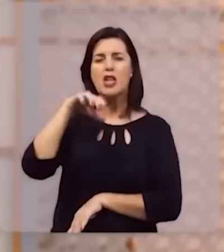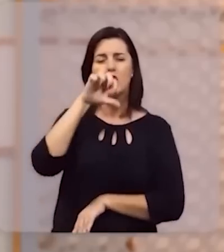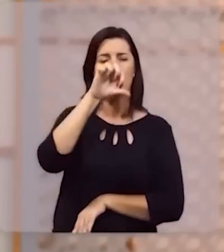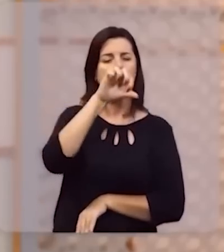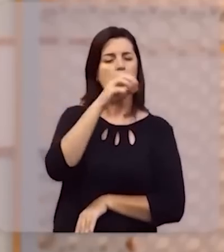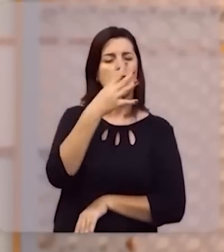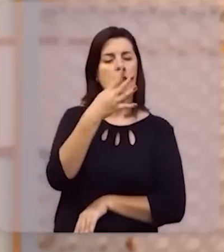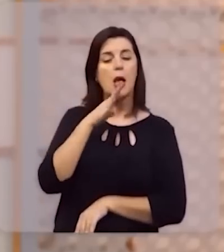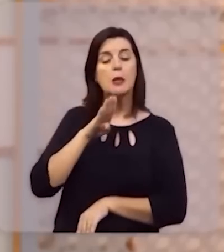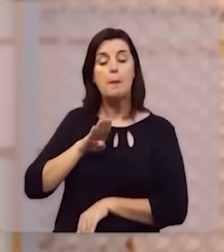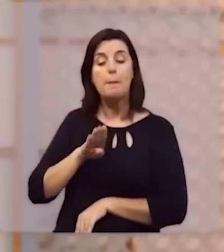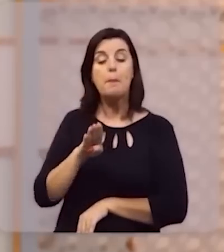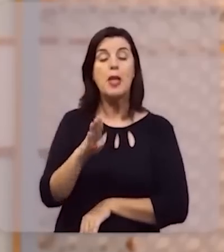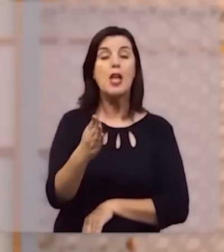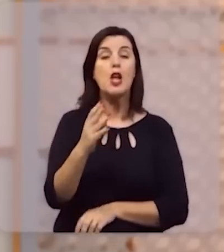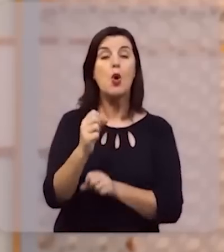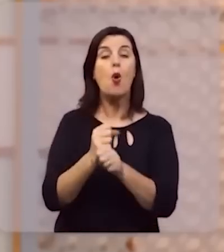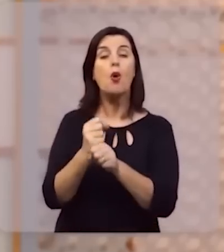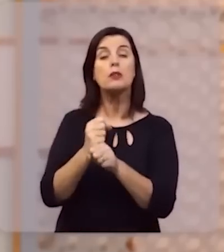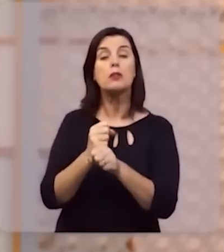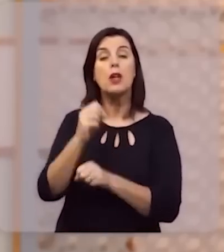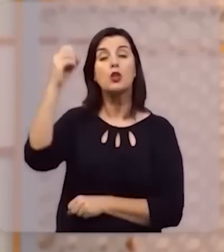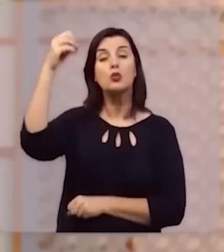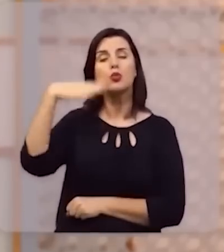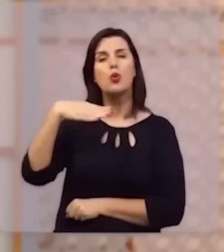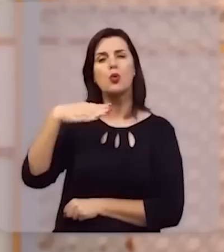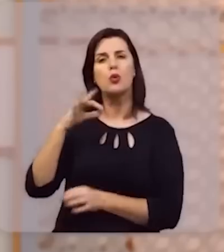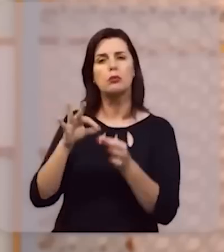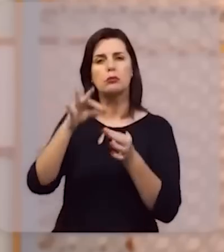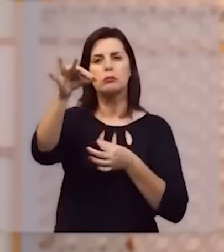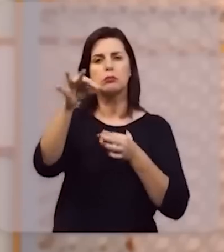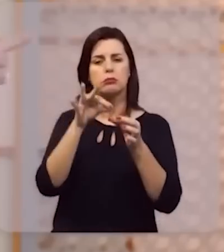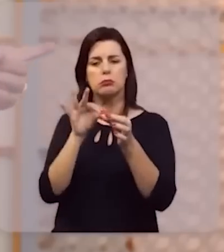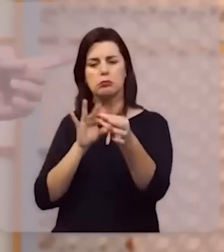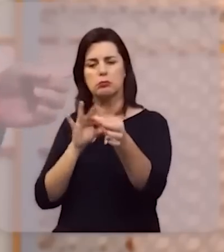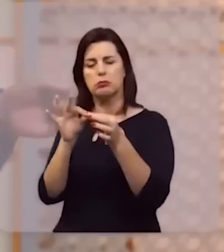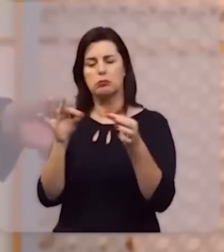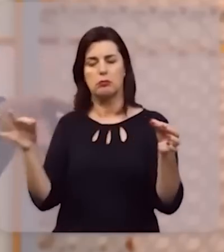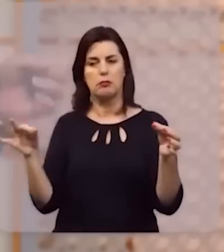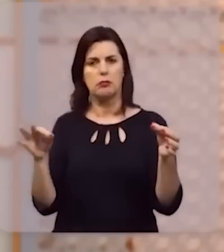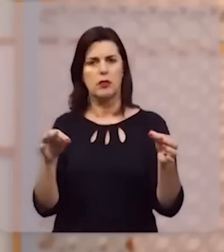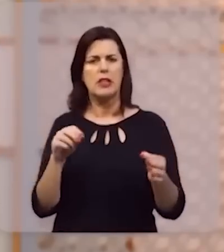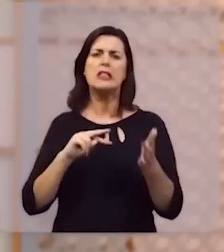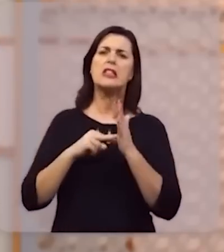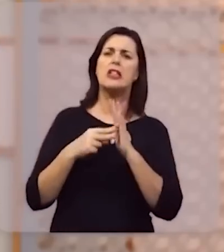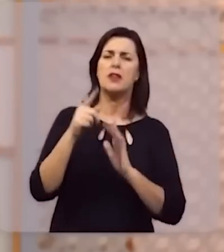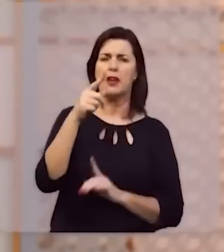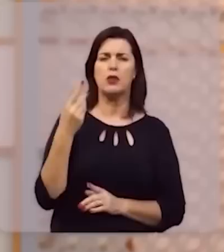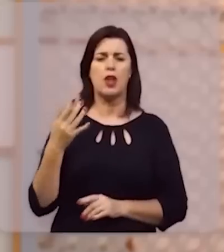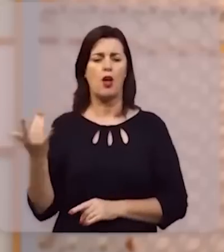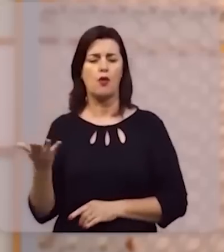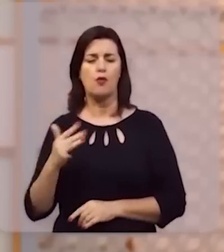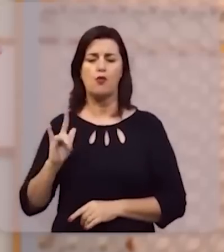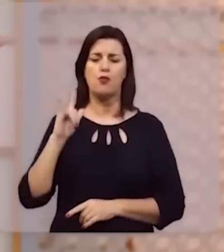bilhões de anos-luz de diâmetro. E significa que se você voasse a velocidade da luz,